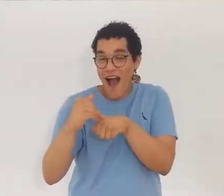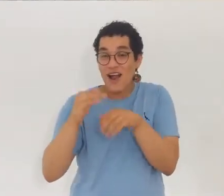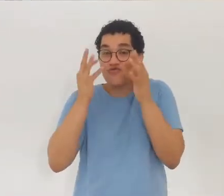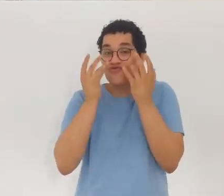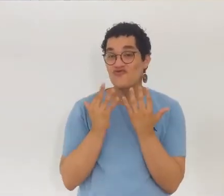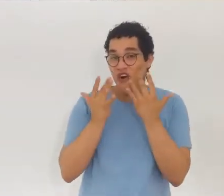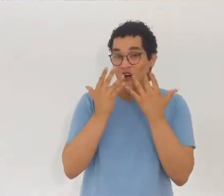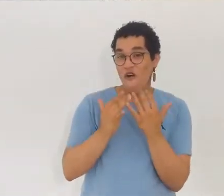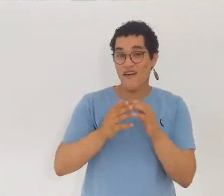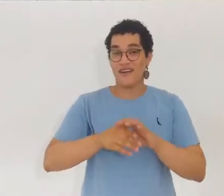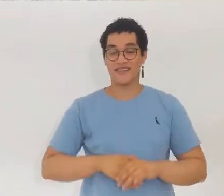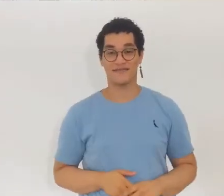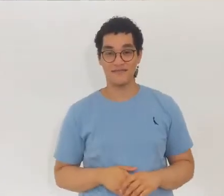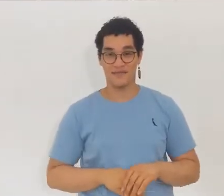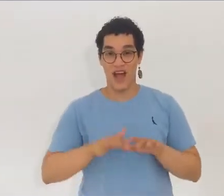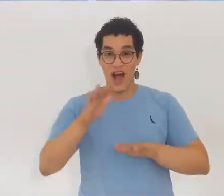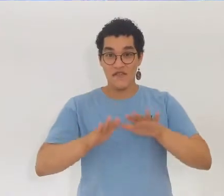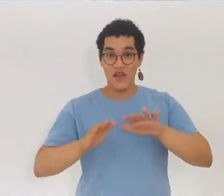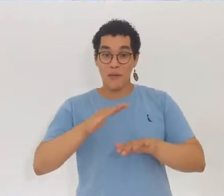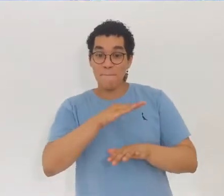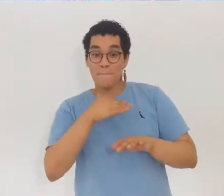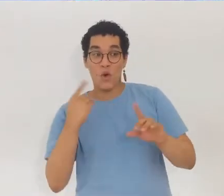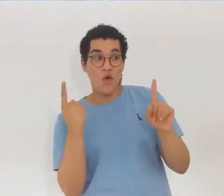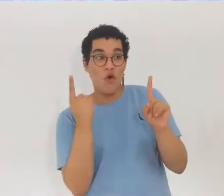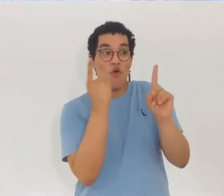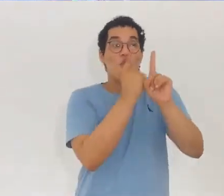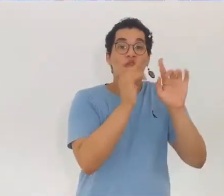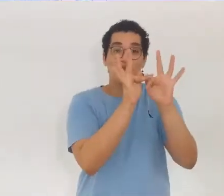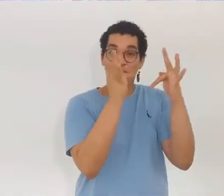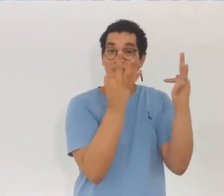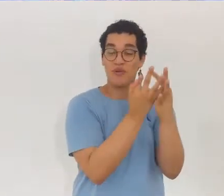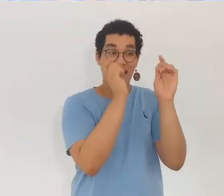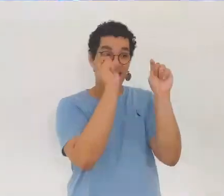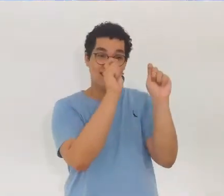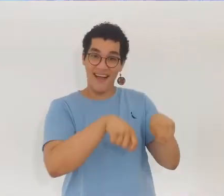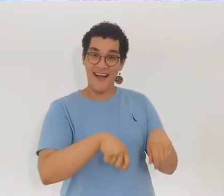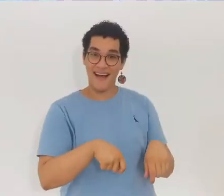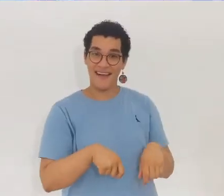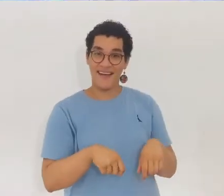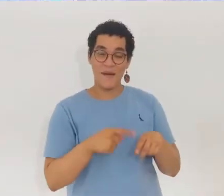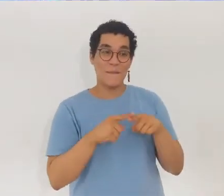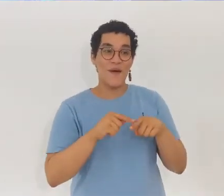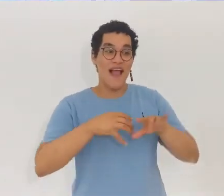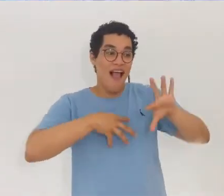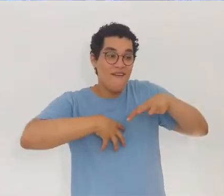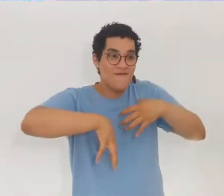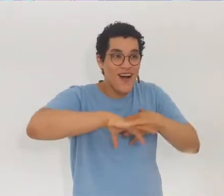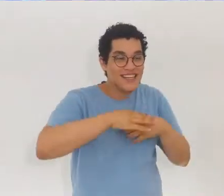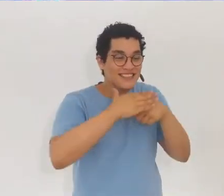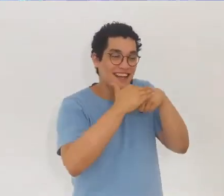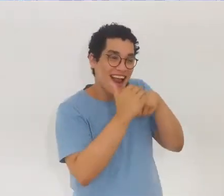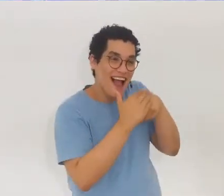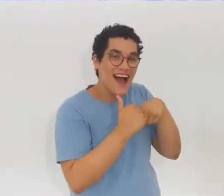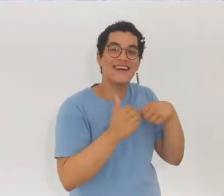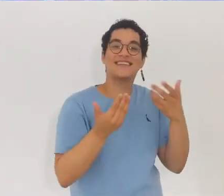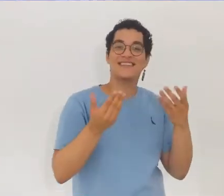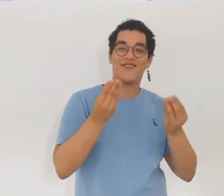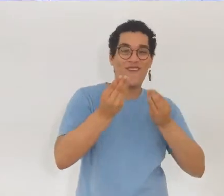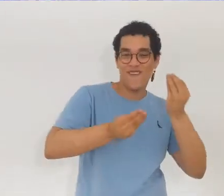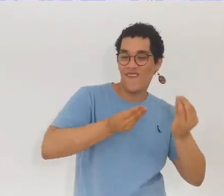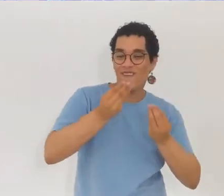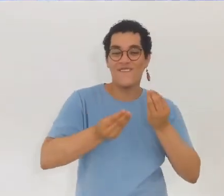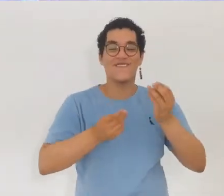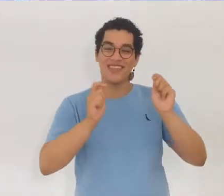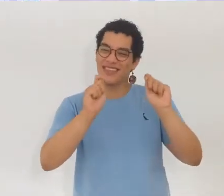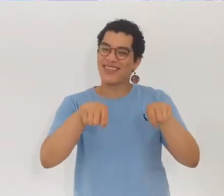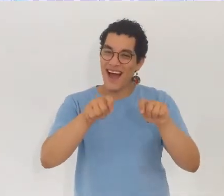meus parentes que já partiram antes? Segundo o livro dos Espíritos, sim. Conforme a afeição que tinham por eles e